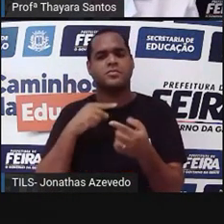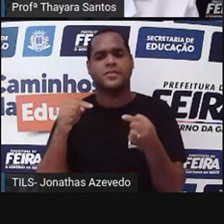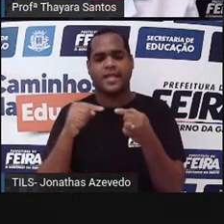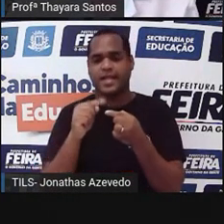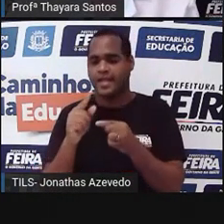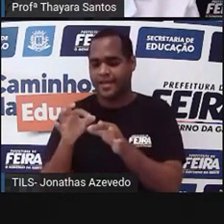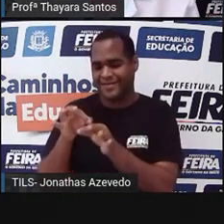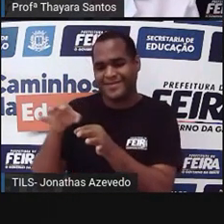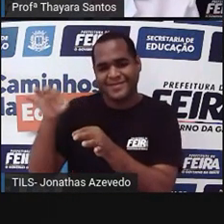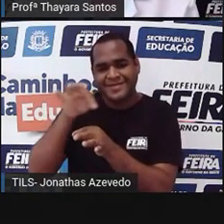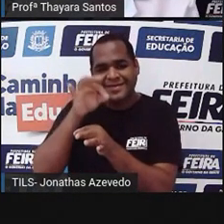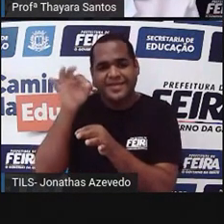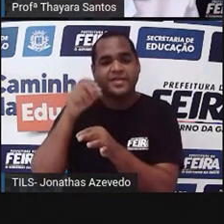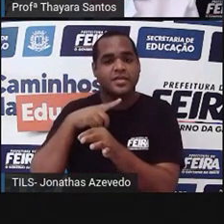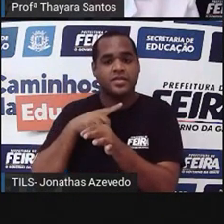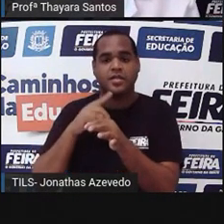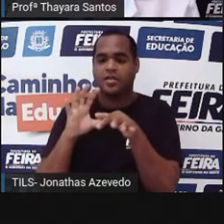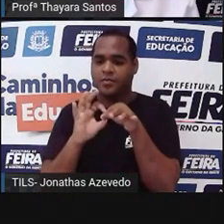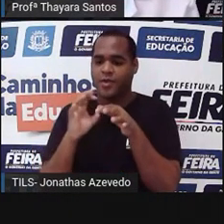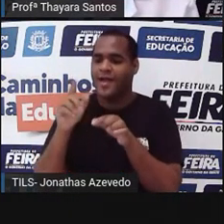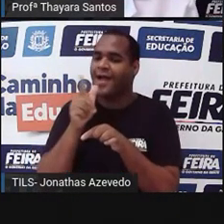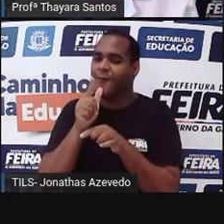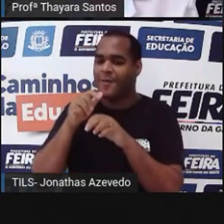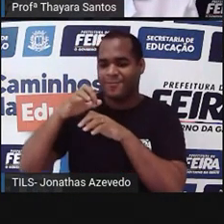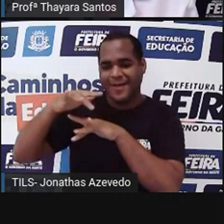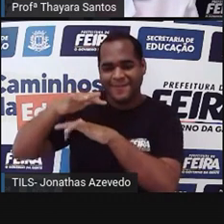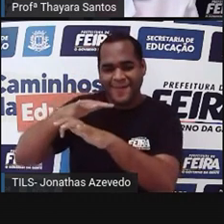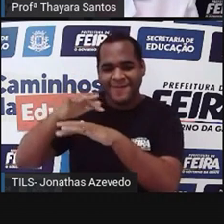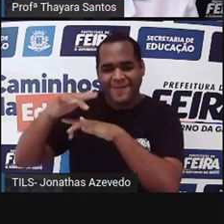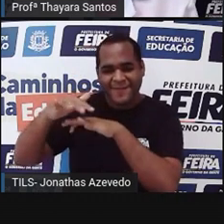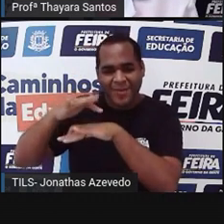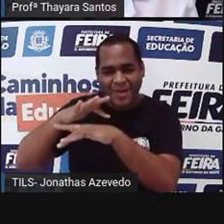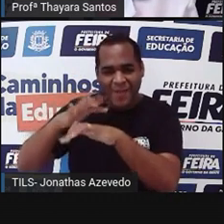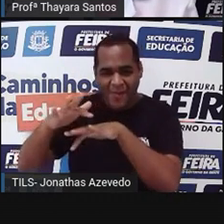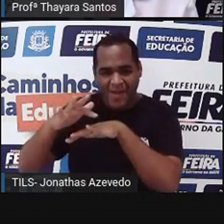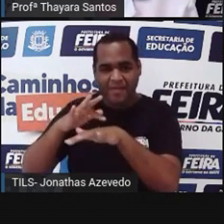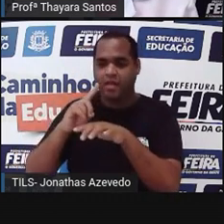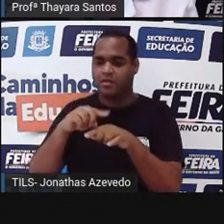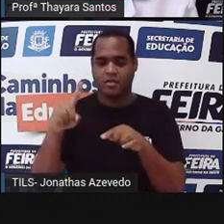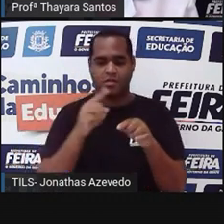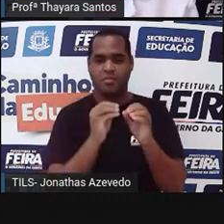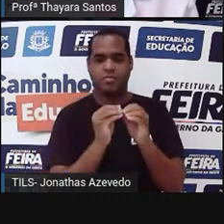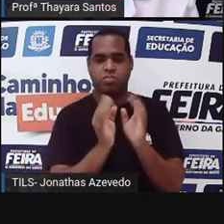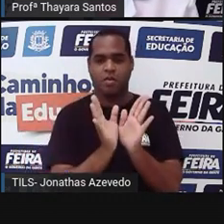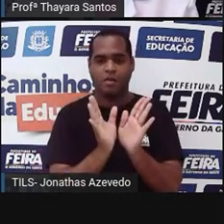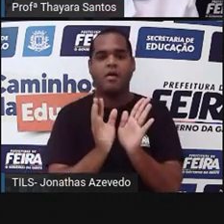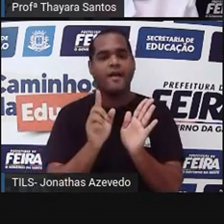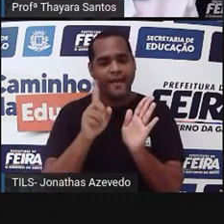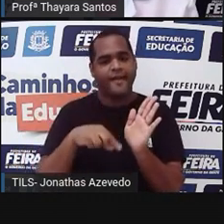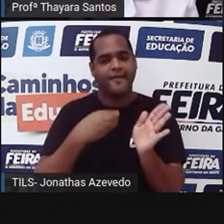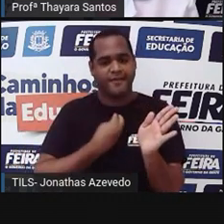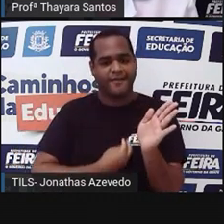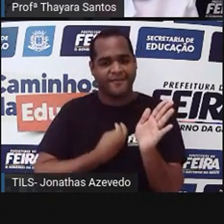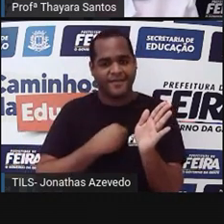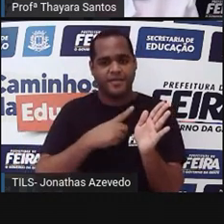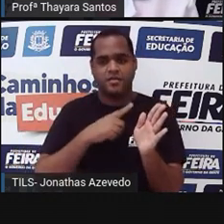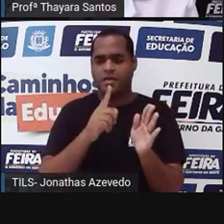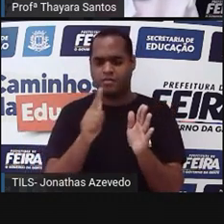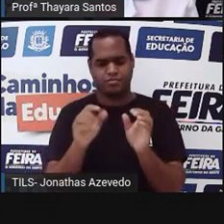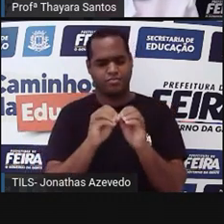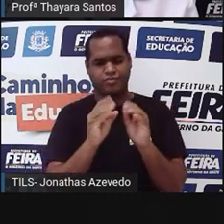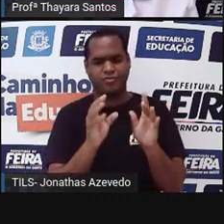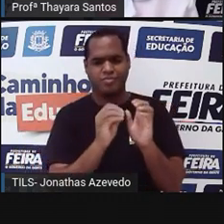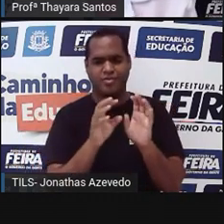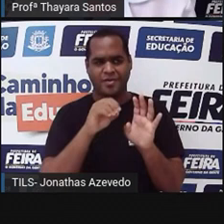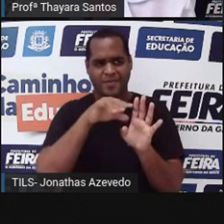ele é levado pela água. A água bateu aqui, esse anterídeo se abre e esses anterozoides saem. E